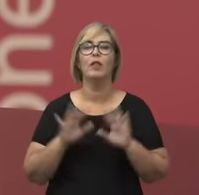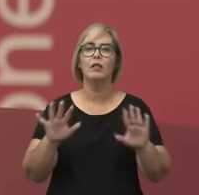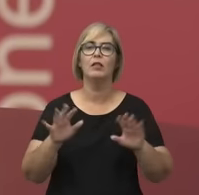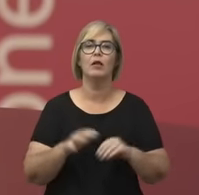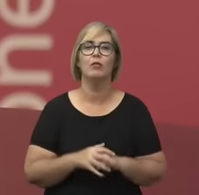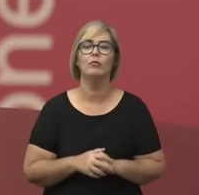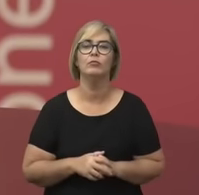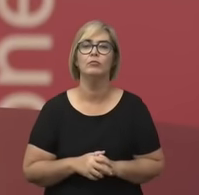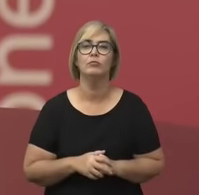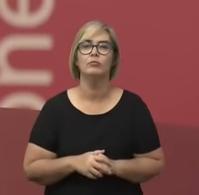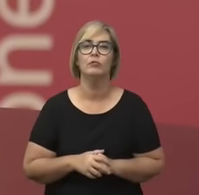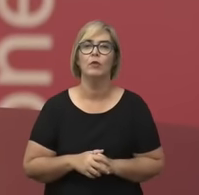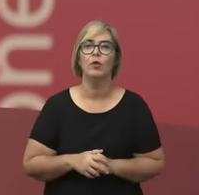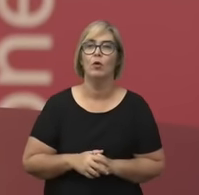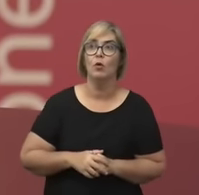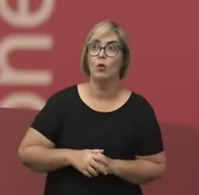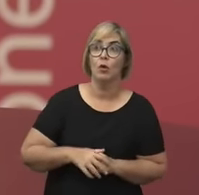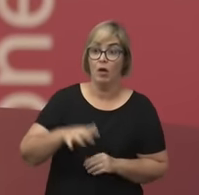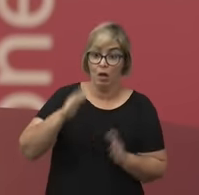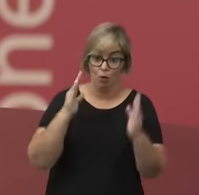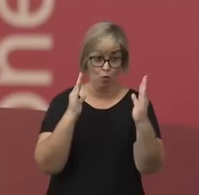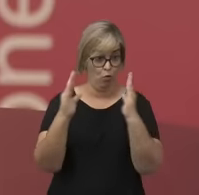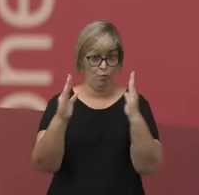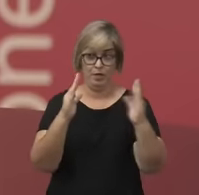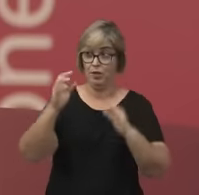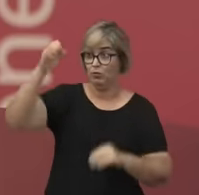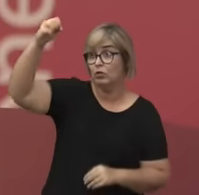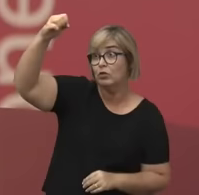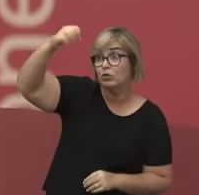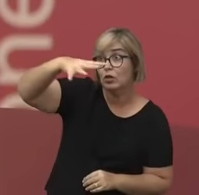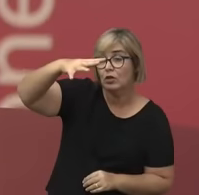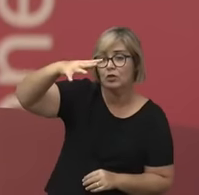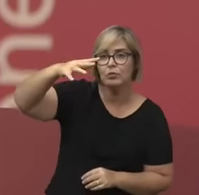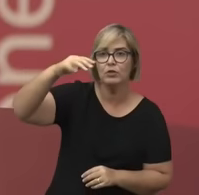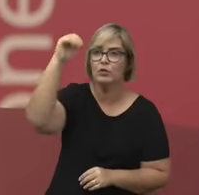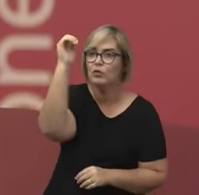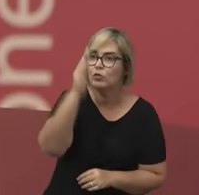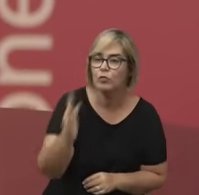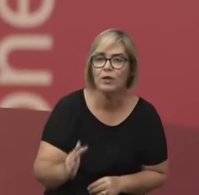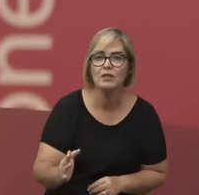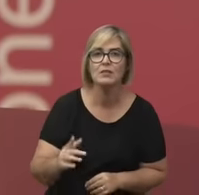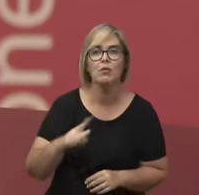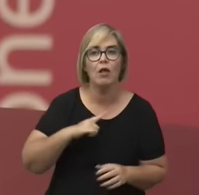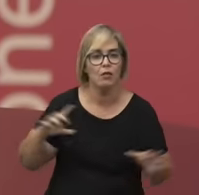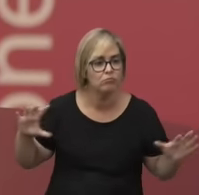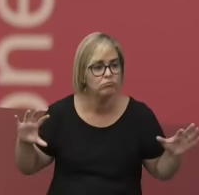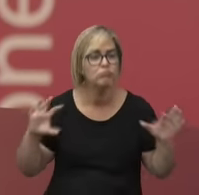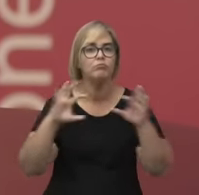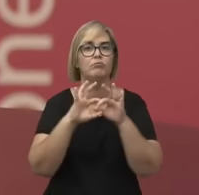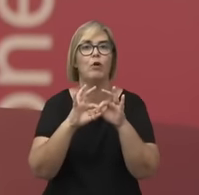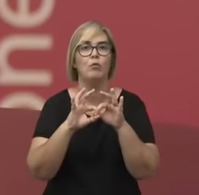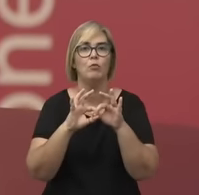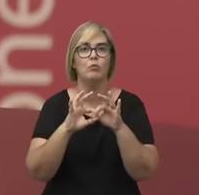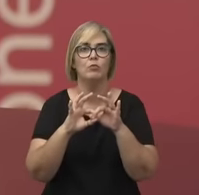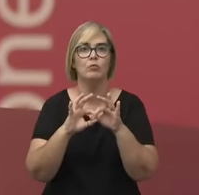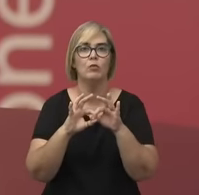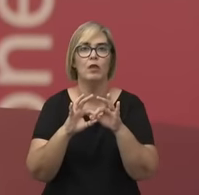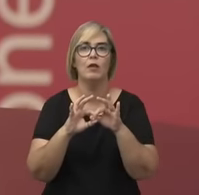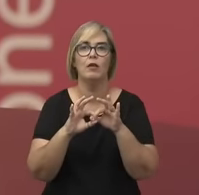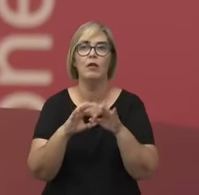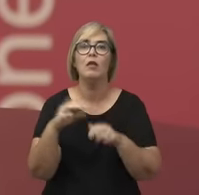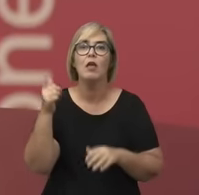o iluminismo no Brasil está ligado a esse movimento reivindicatório e que ele só se completa com a emancipação feminina.